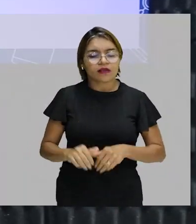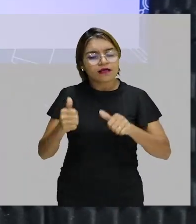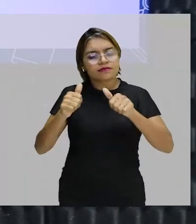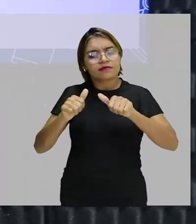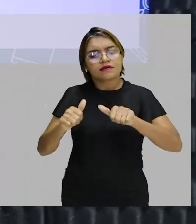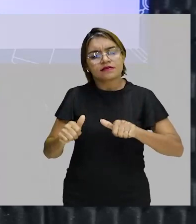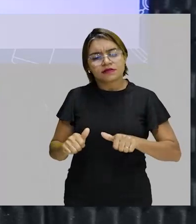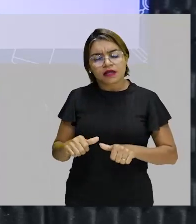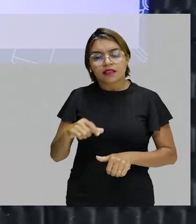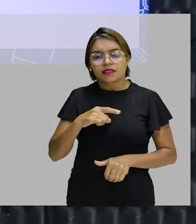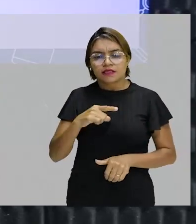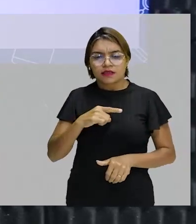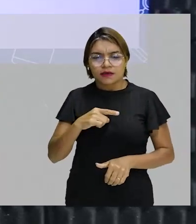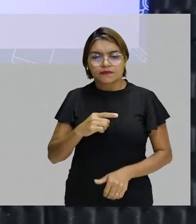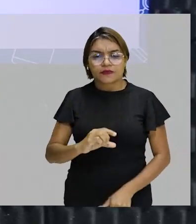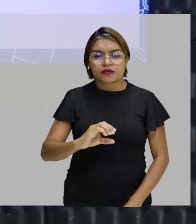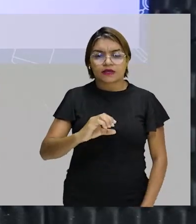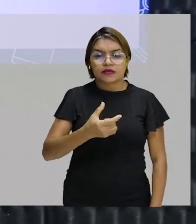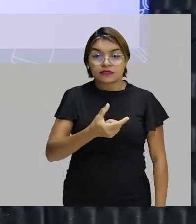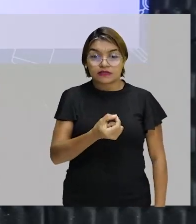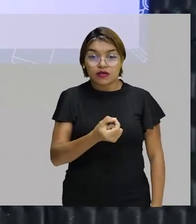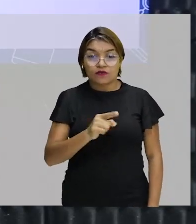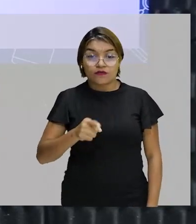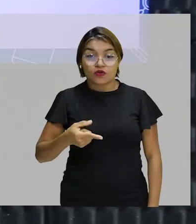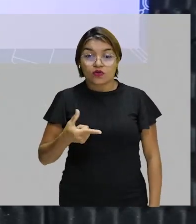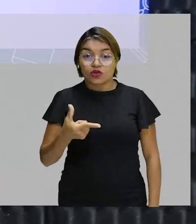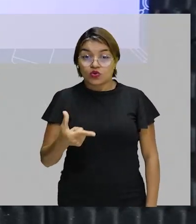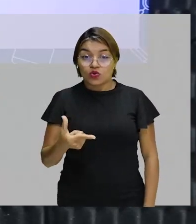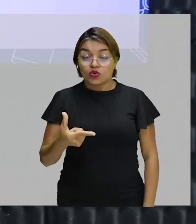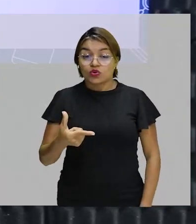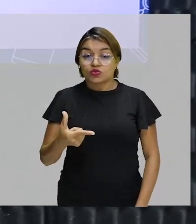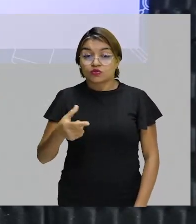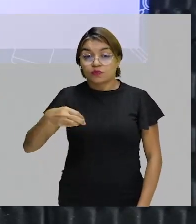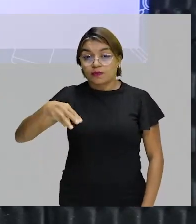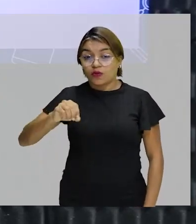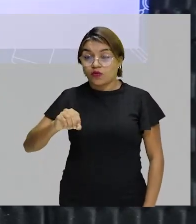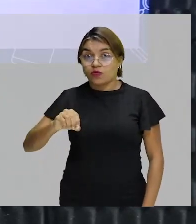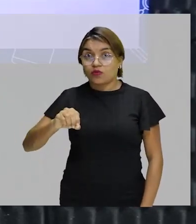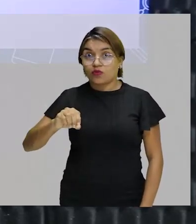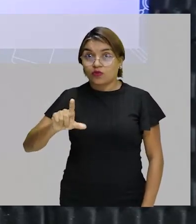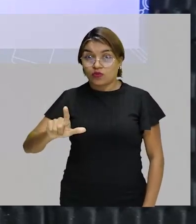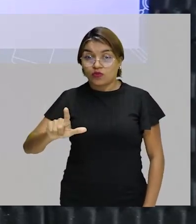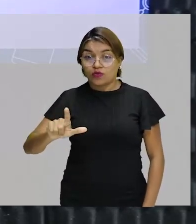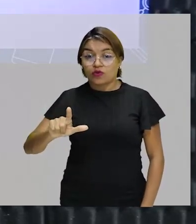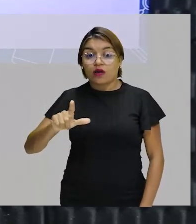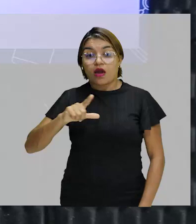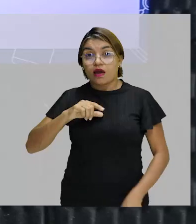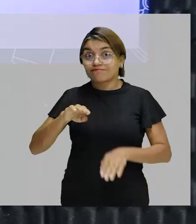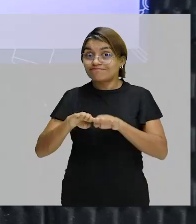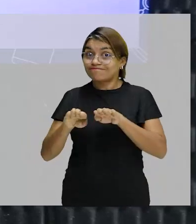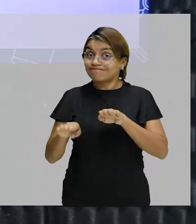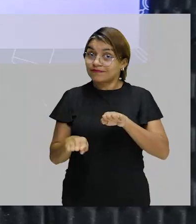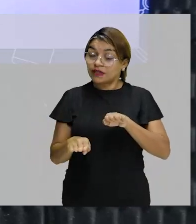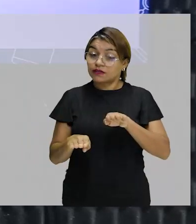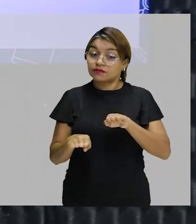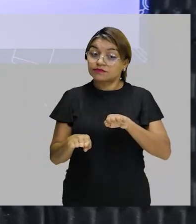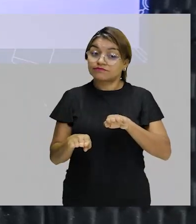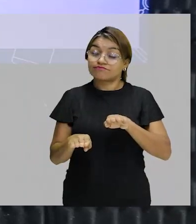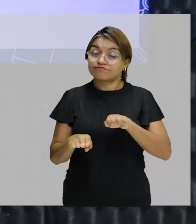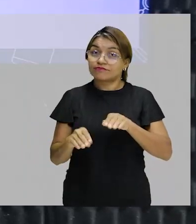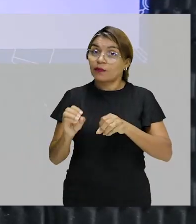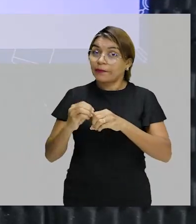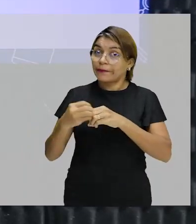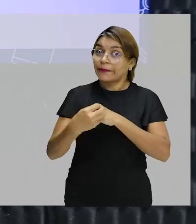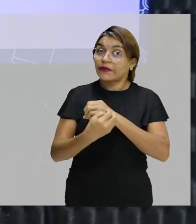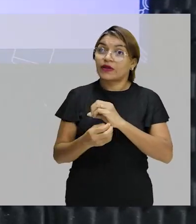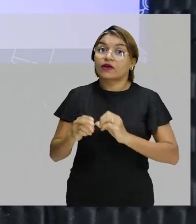Analisando, nós temos 0,2 mol. Nós temos menos do que 1 mol de moléculas